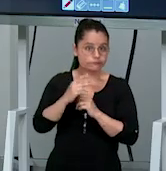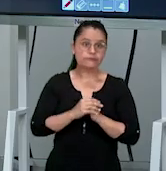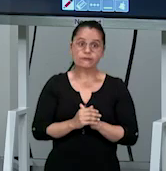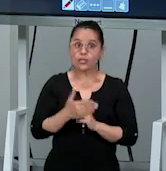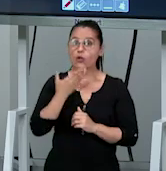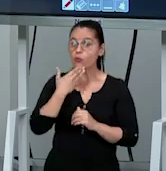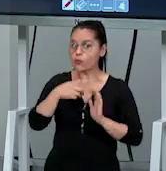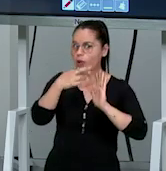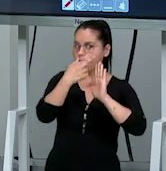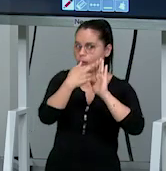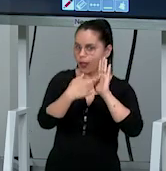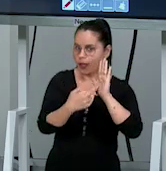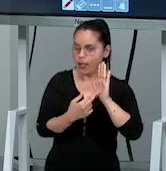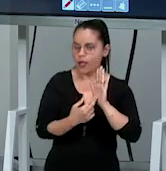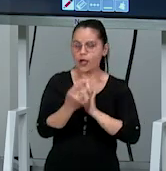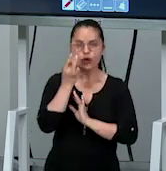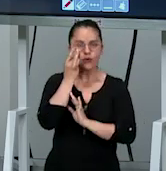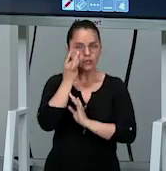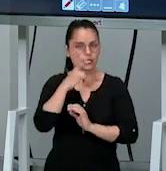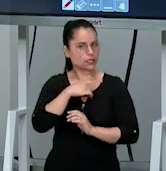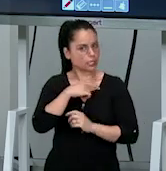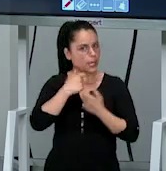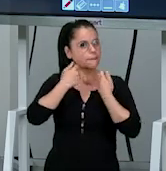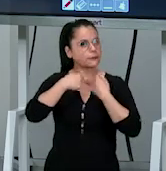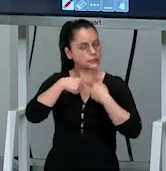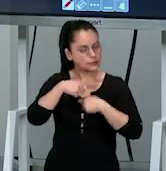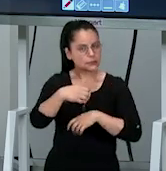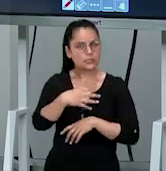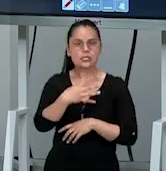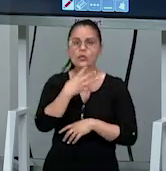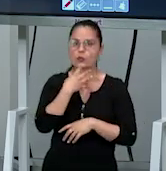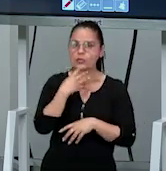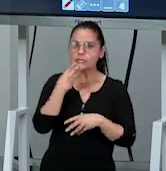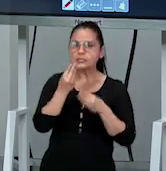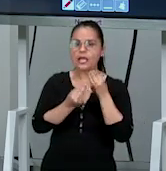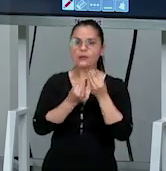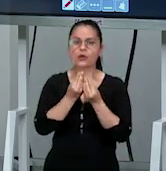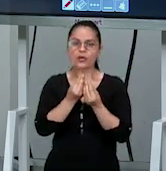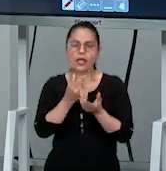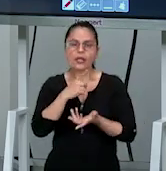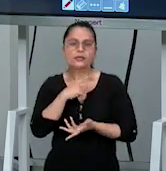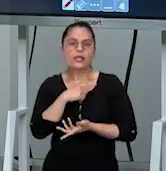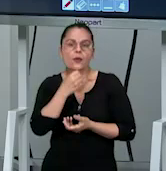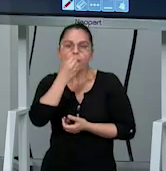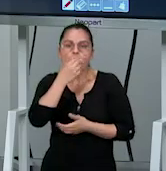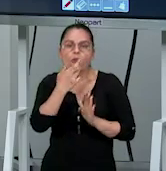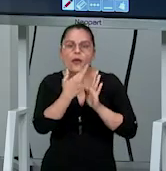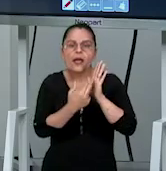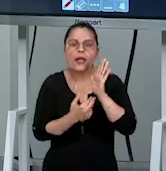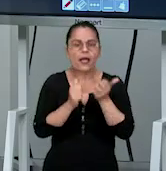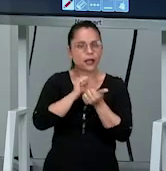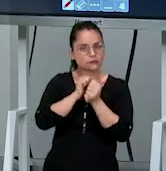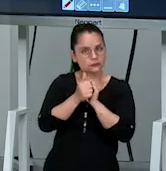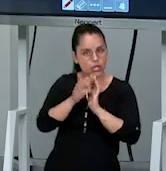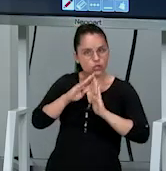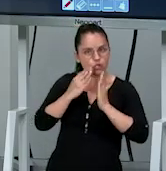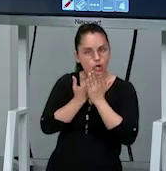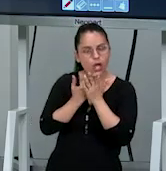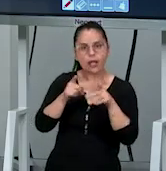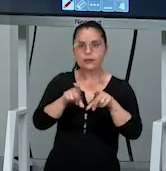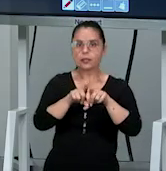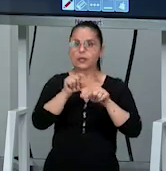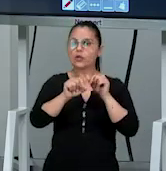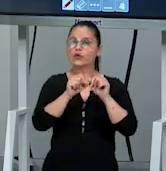quais são as regras oficiais, né? A gente tem que conhecer as regras oficiais para poder adaptar boas regras lá na nossa escola também. E além de conhecer as